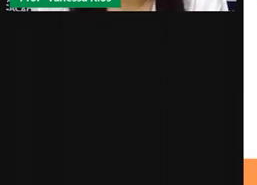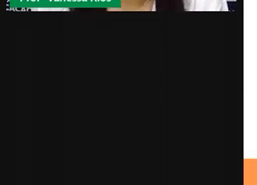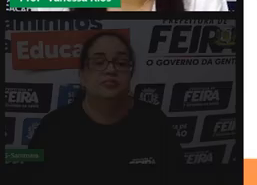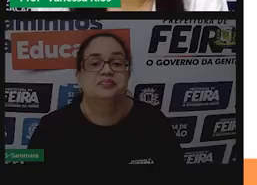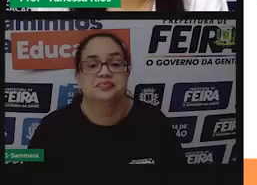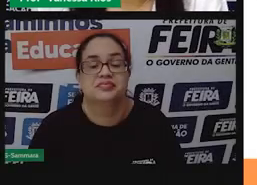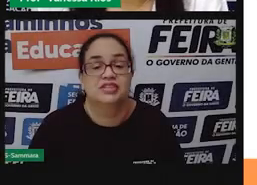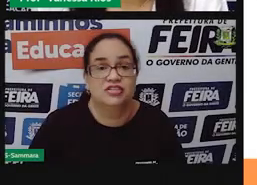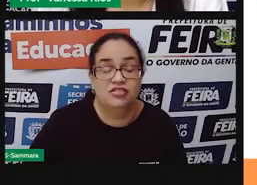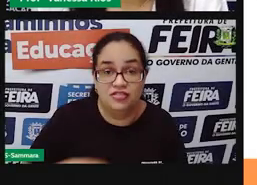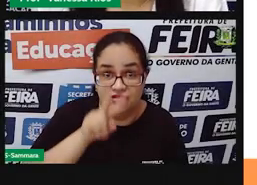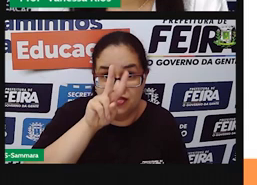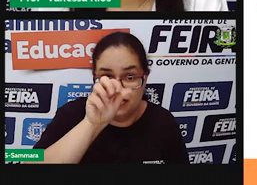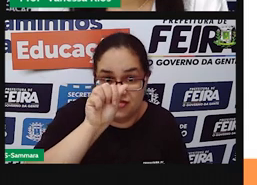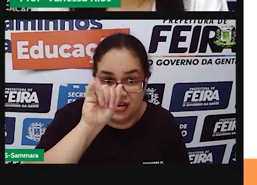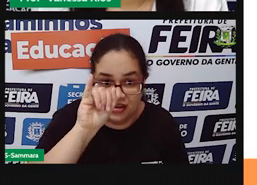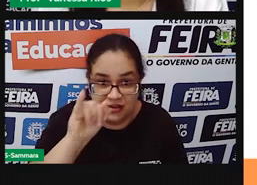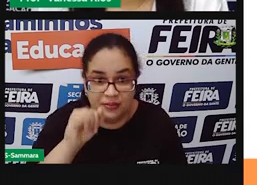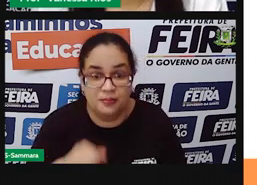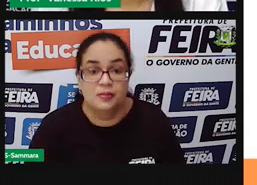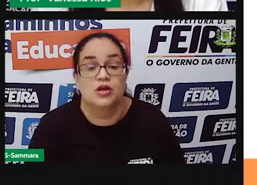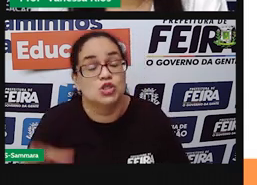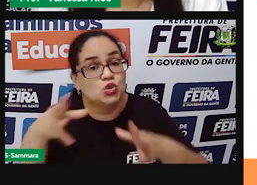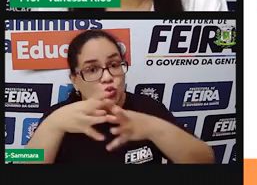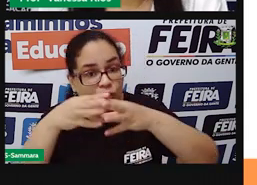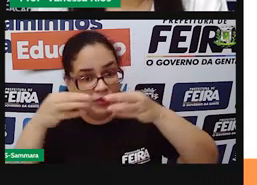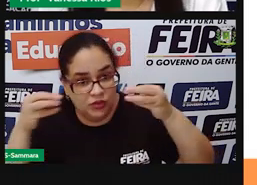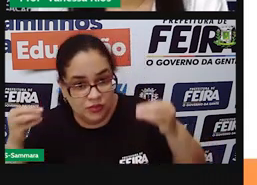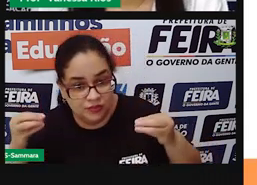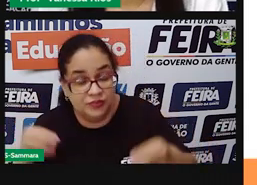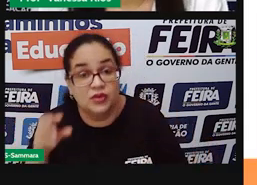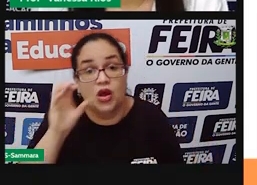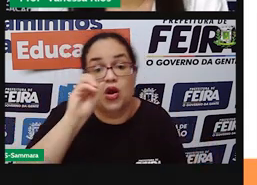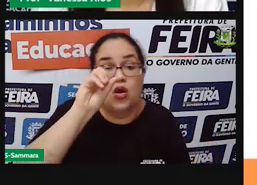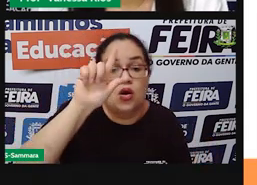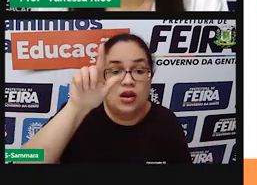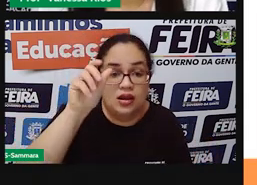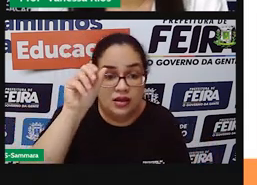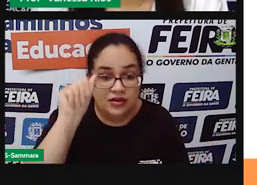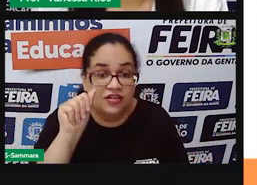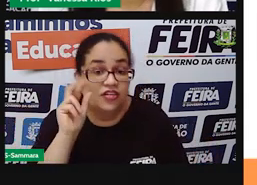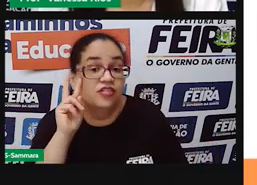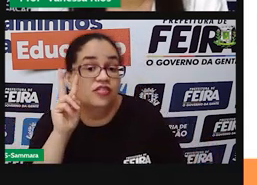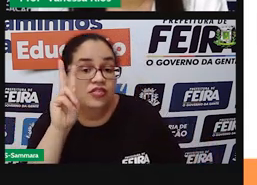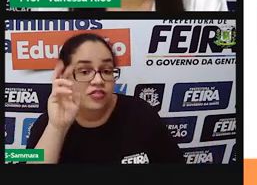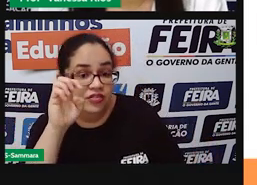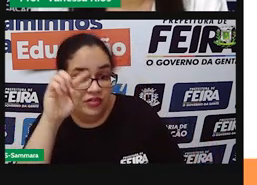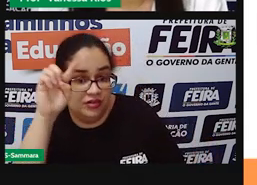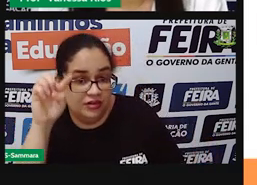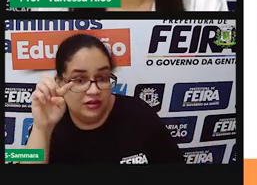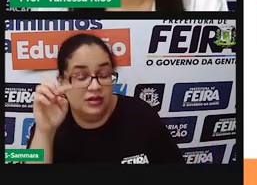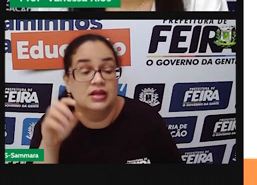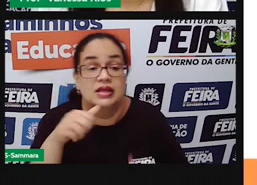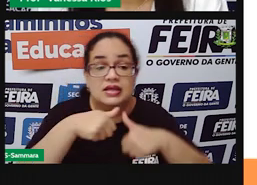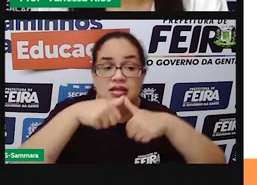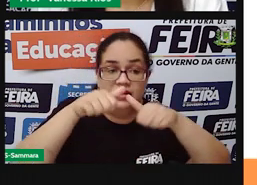olha, vai, sumindo, olha, vê.